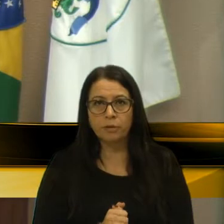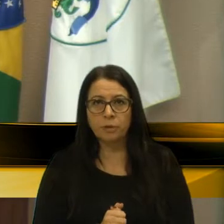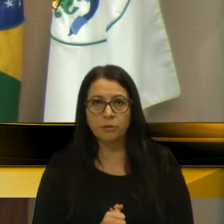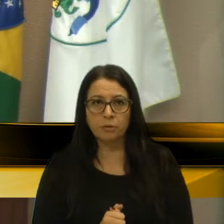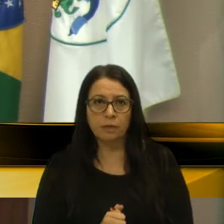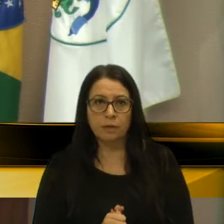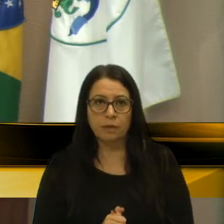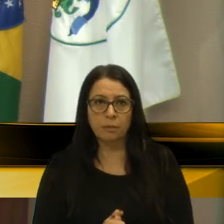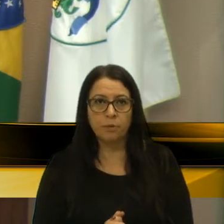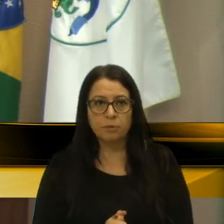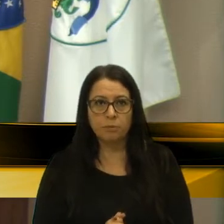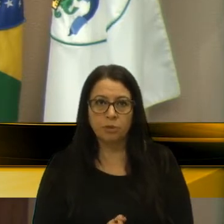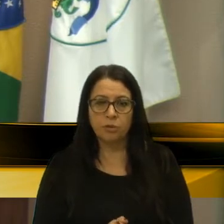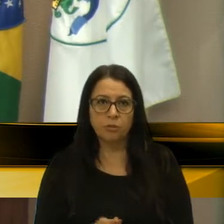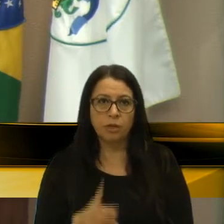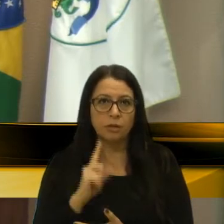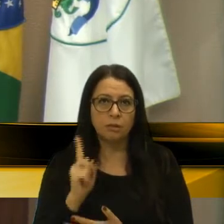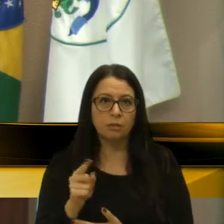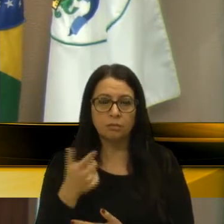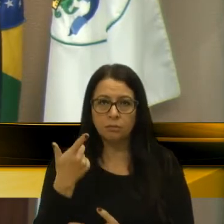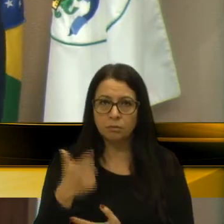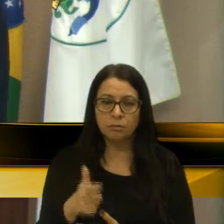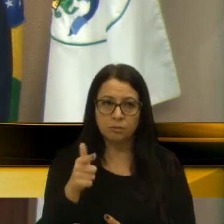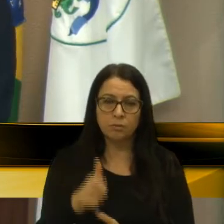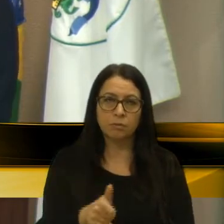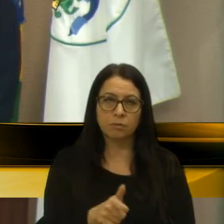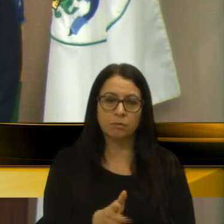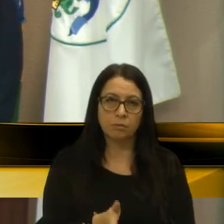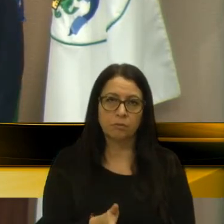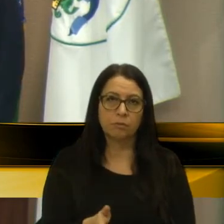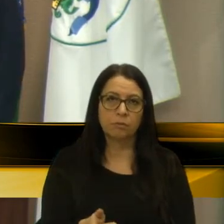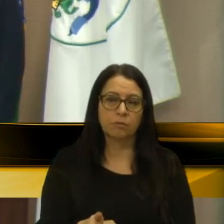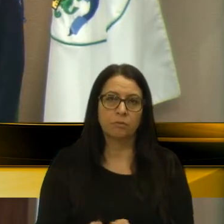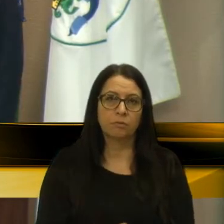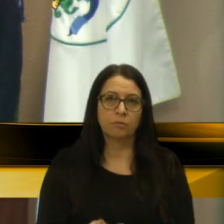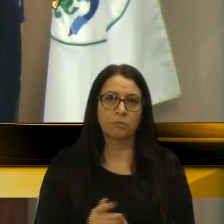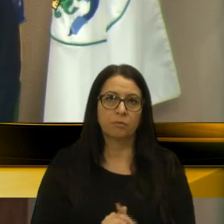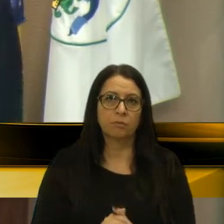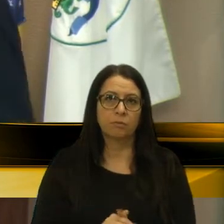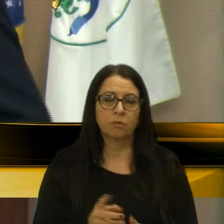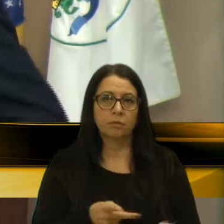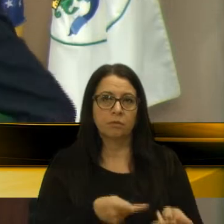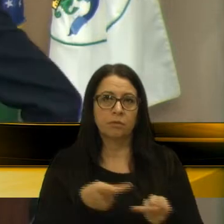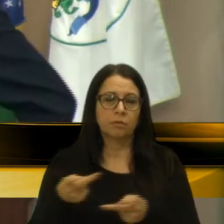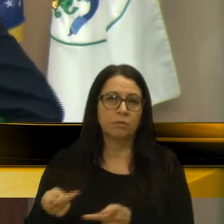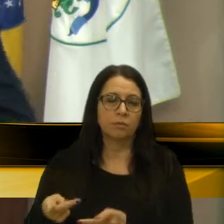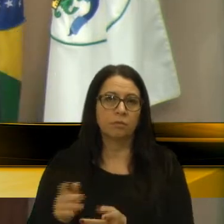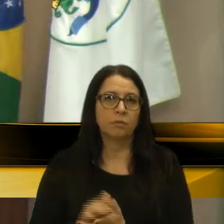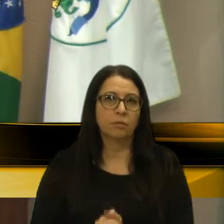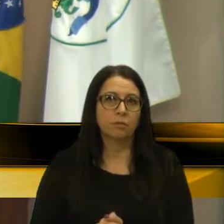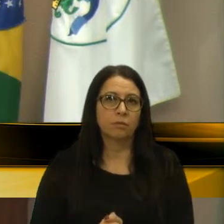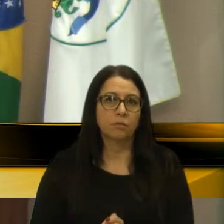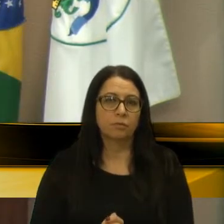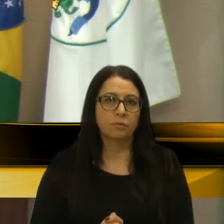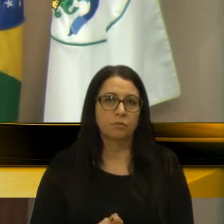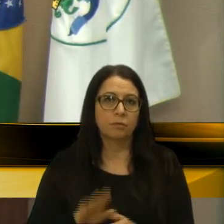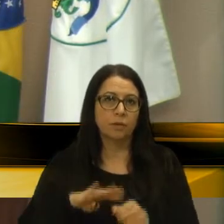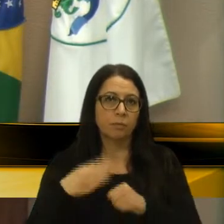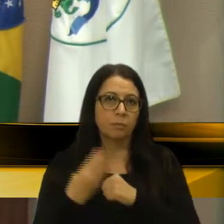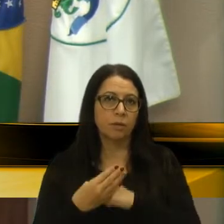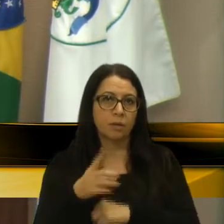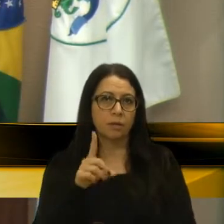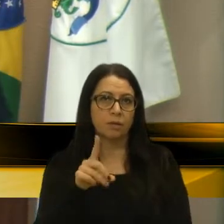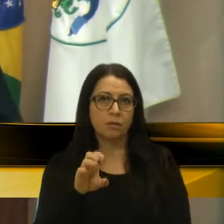Quero, aqui mais uma vez, hoje, a gente esteve visitando o bairro de Lázaro, onde,